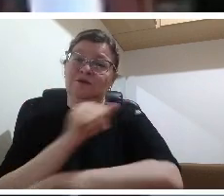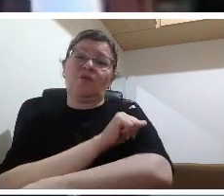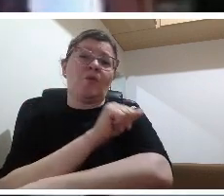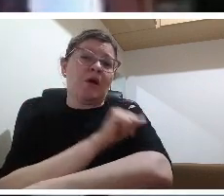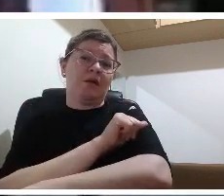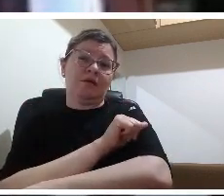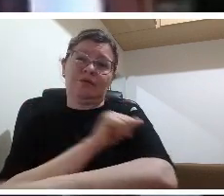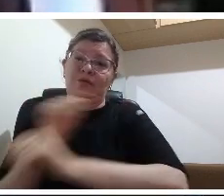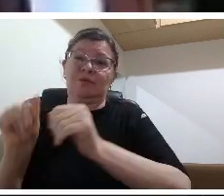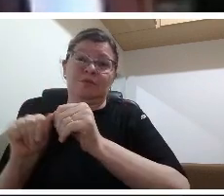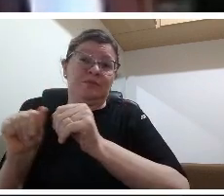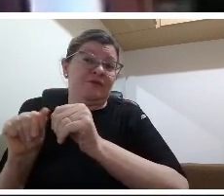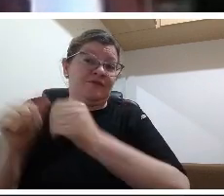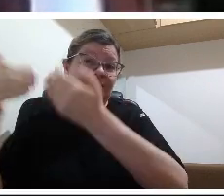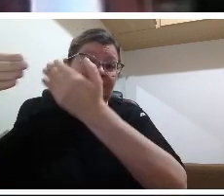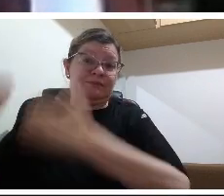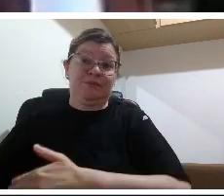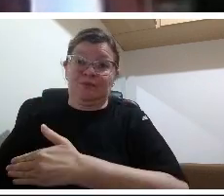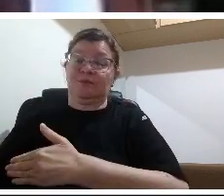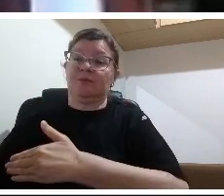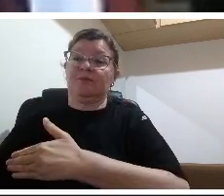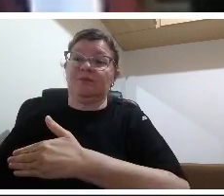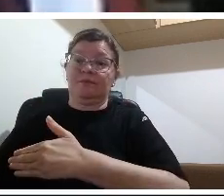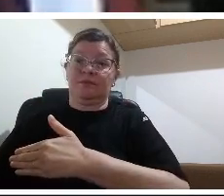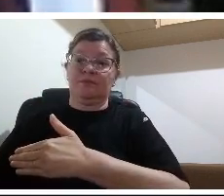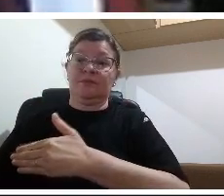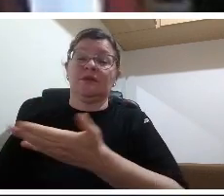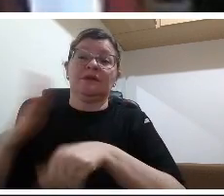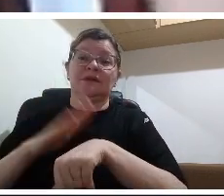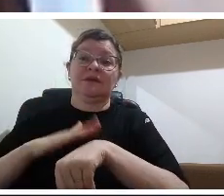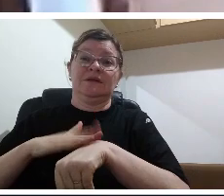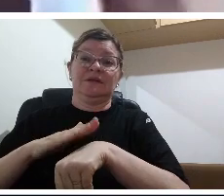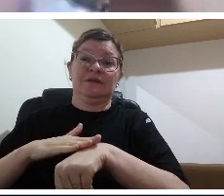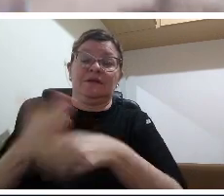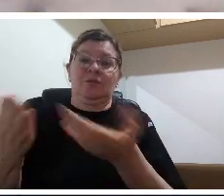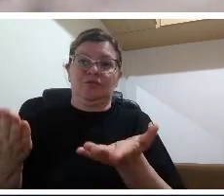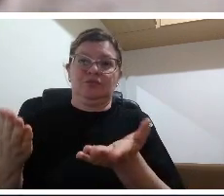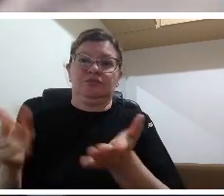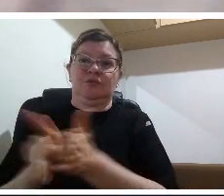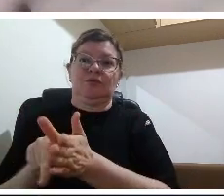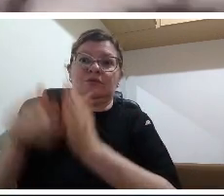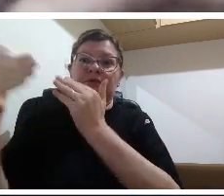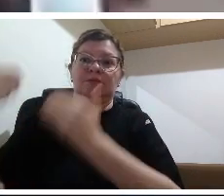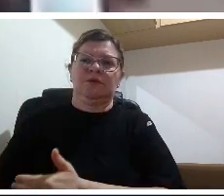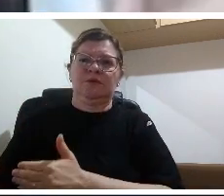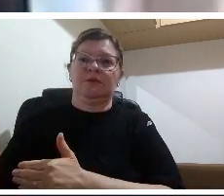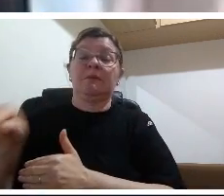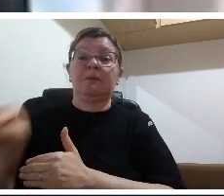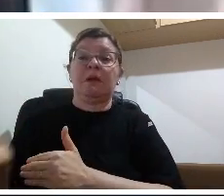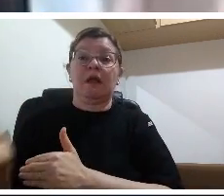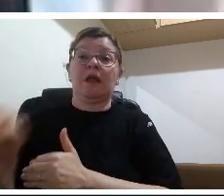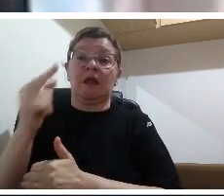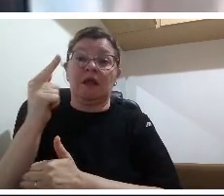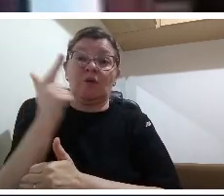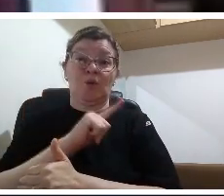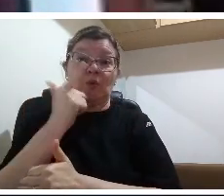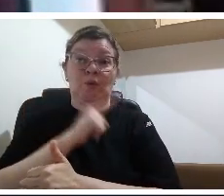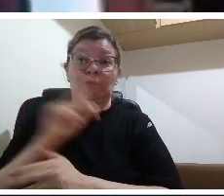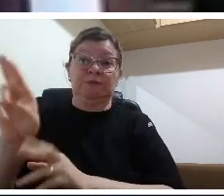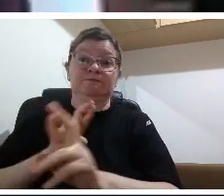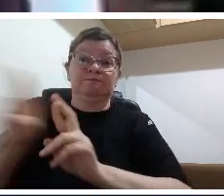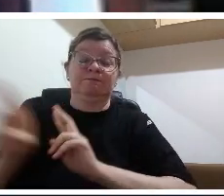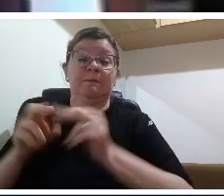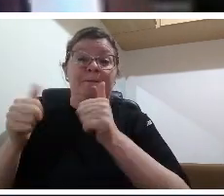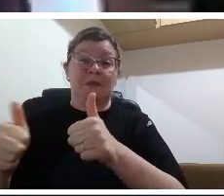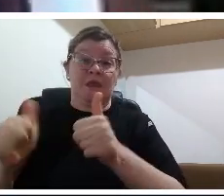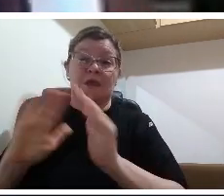que seja bem feita a prova dos alunos e respondidas as questões de forma adequada eu acho